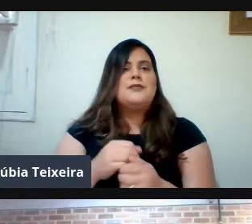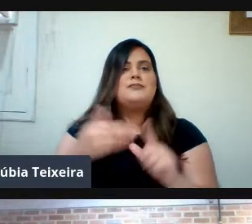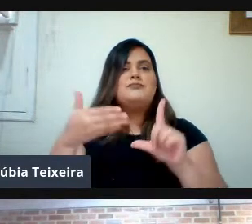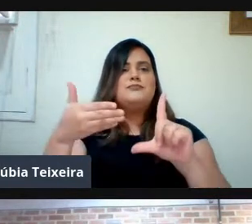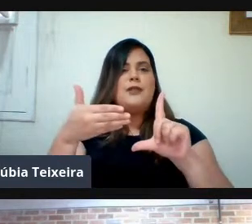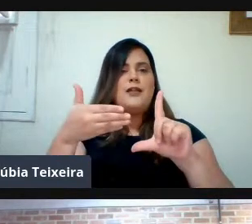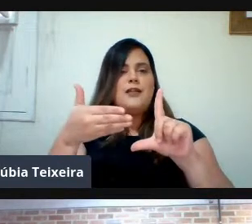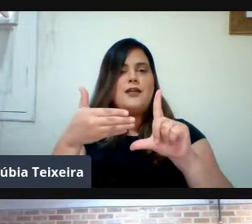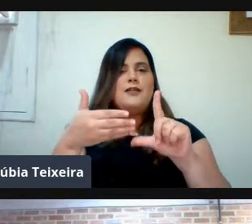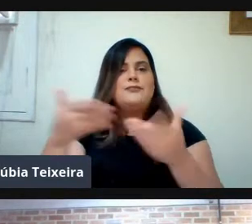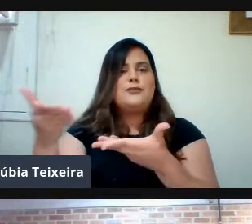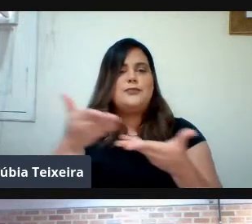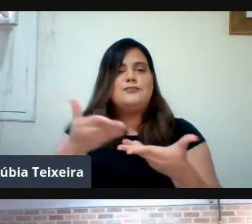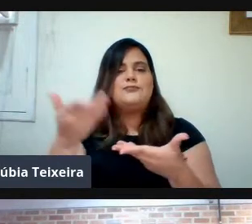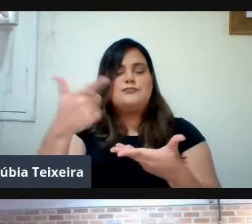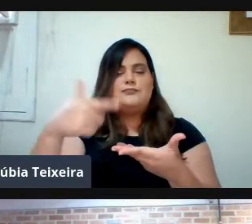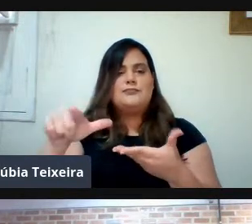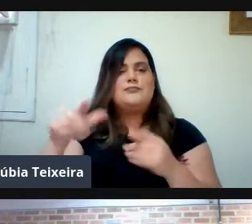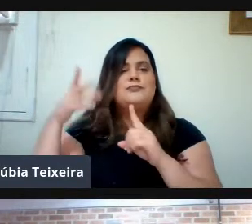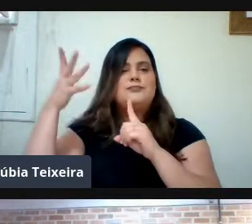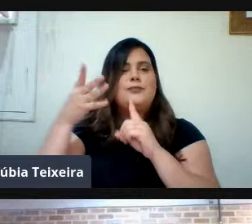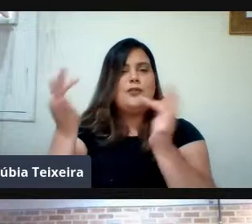Para a conclusão Da sua fala Fica à vontade